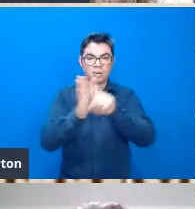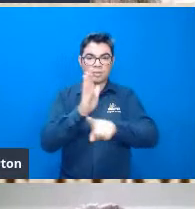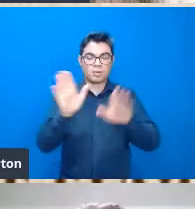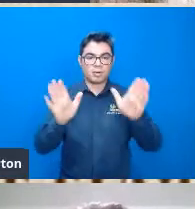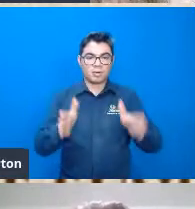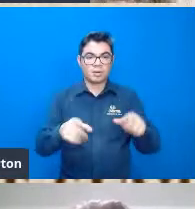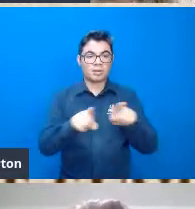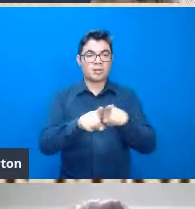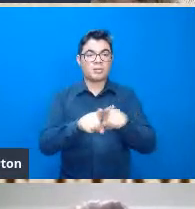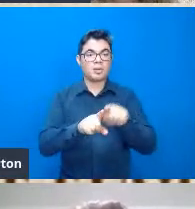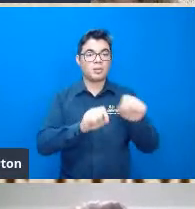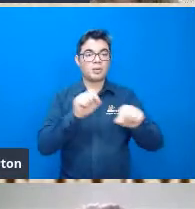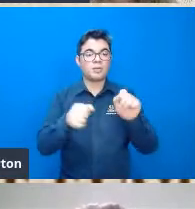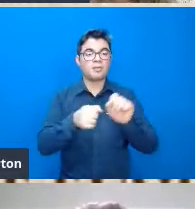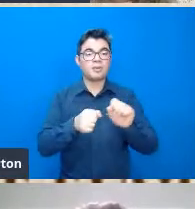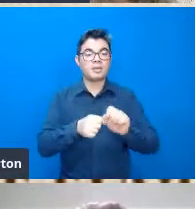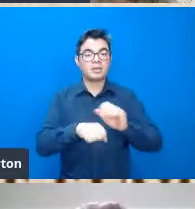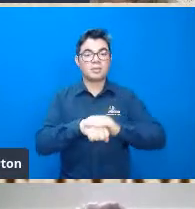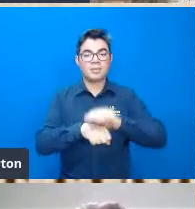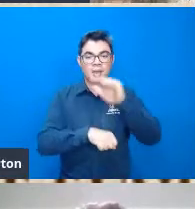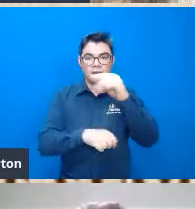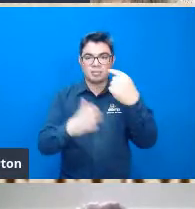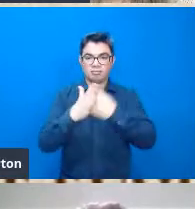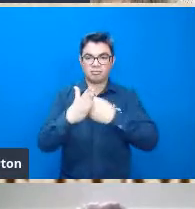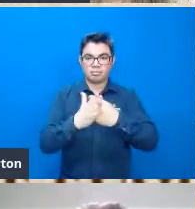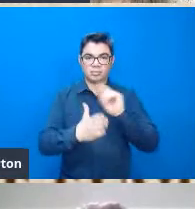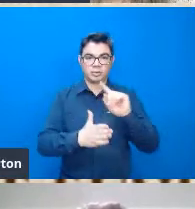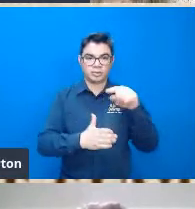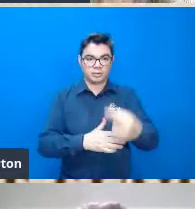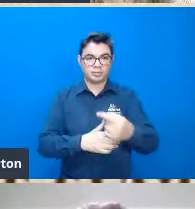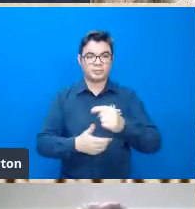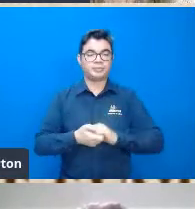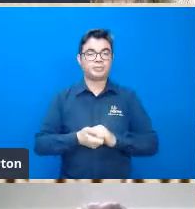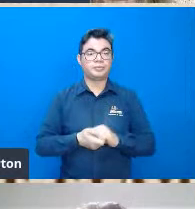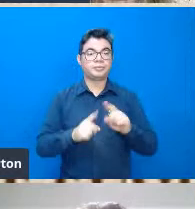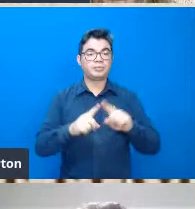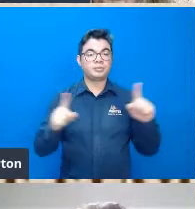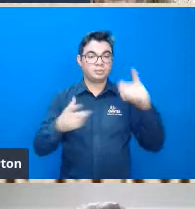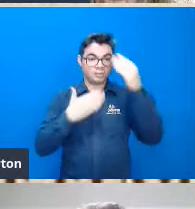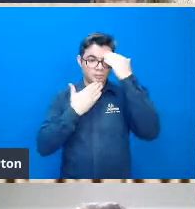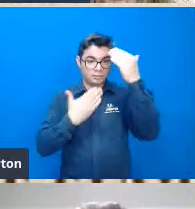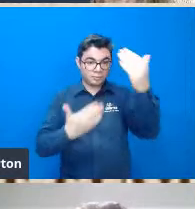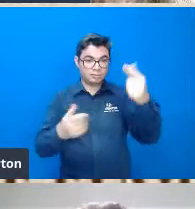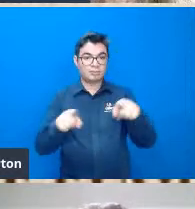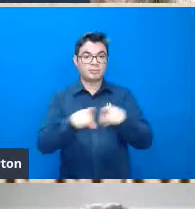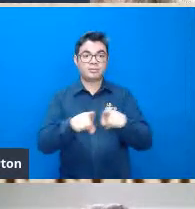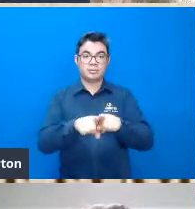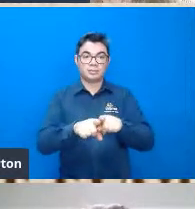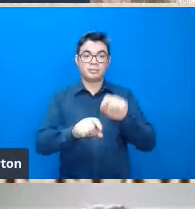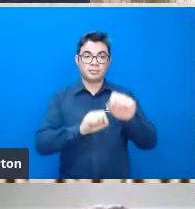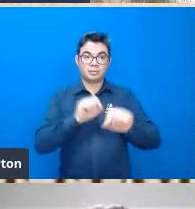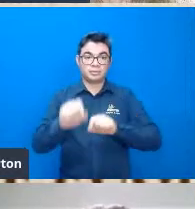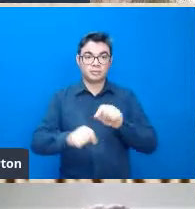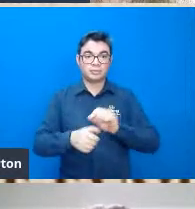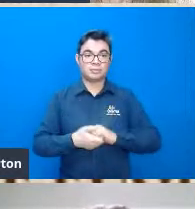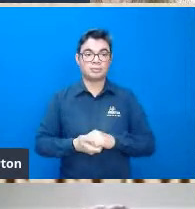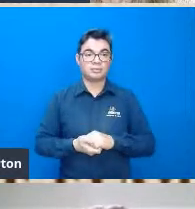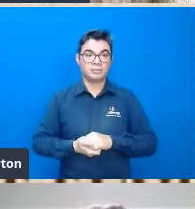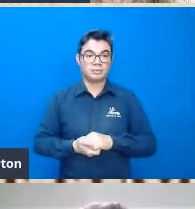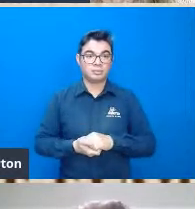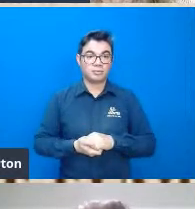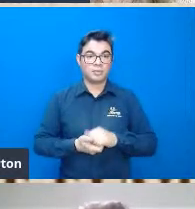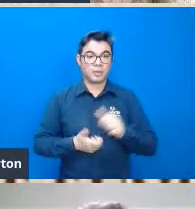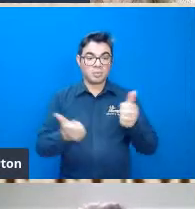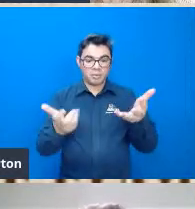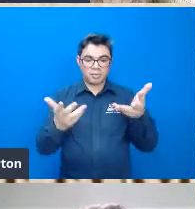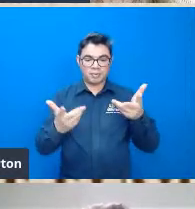né vamos fazer mais para frente mas muito obrigada né mesmo fiquei